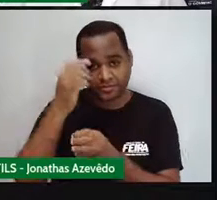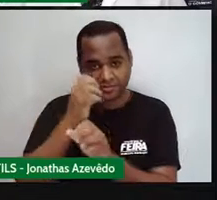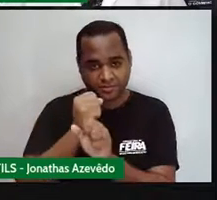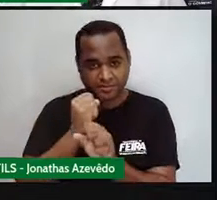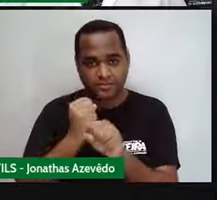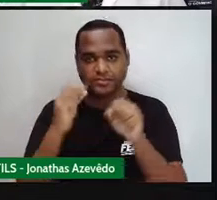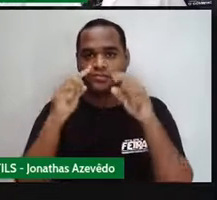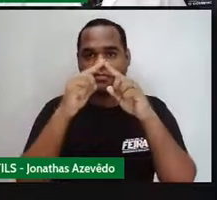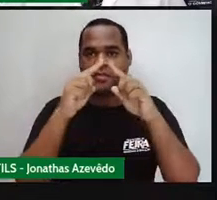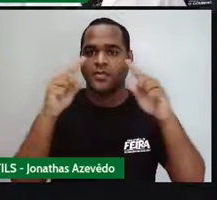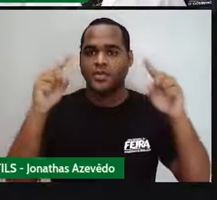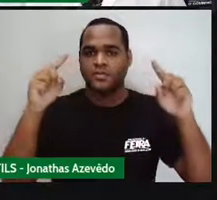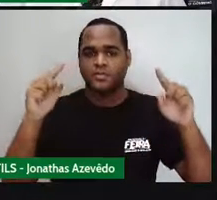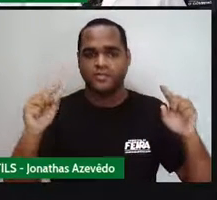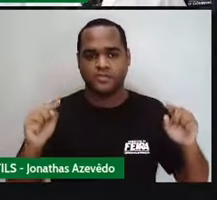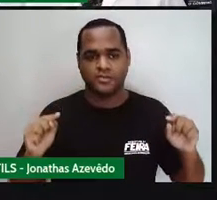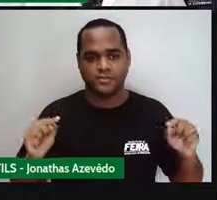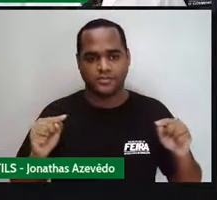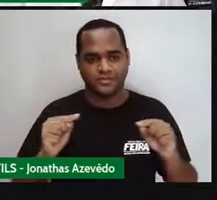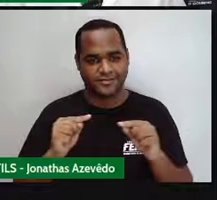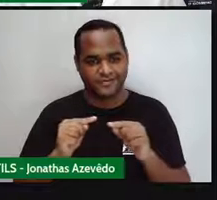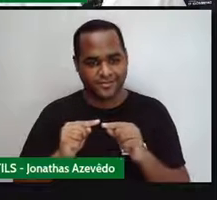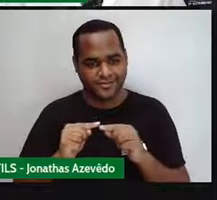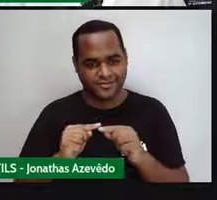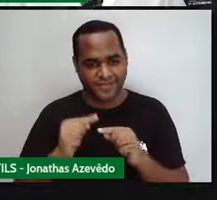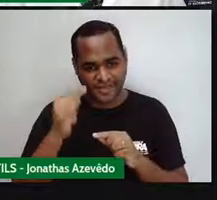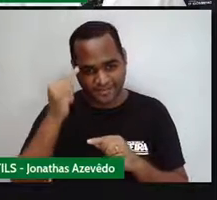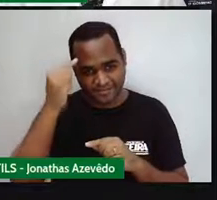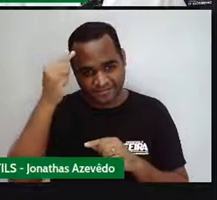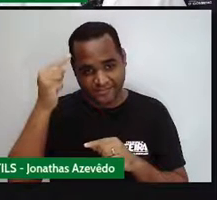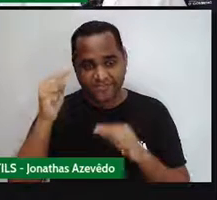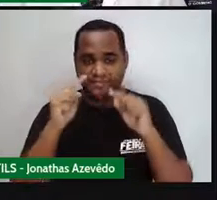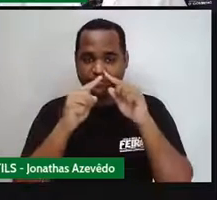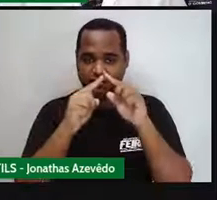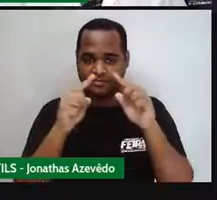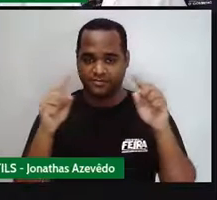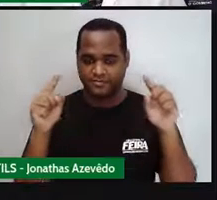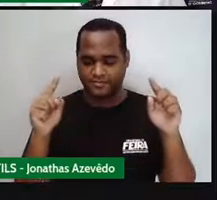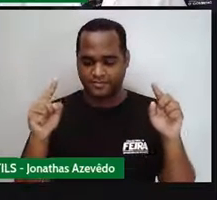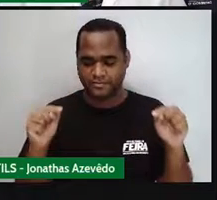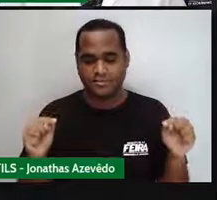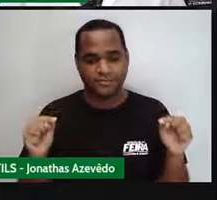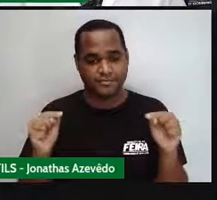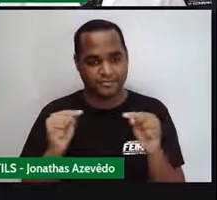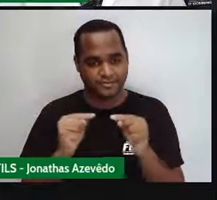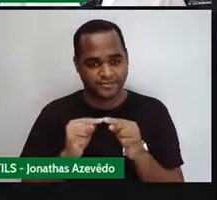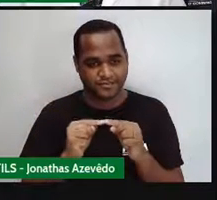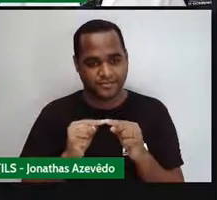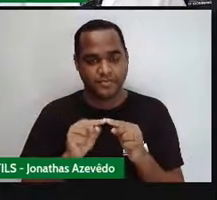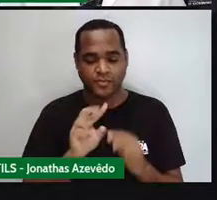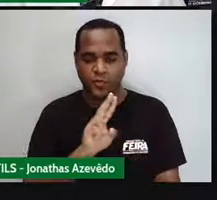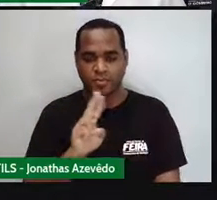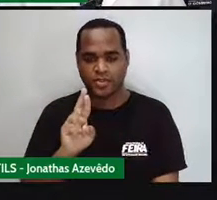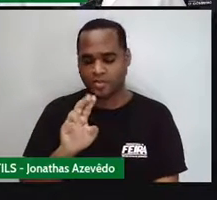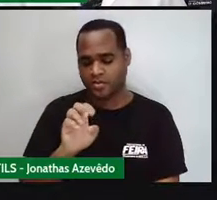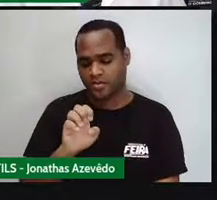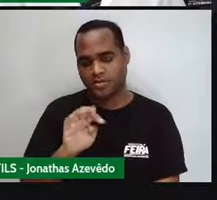movimentando a canetinha ali em cima, ó. Esse é o retângulo.